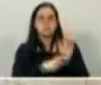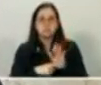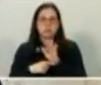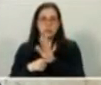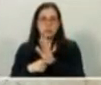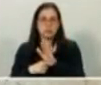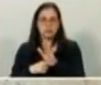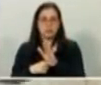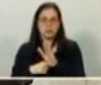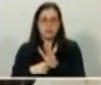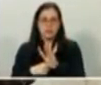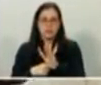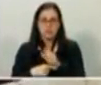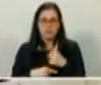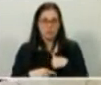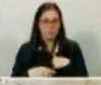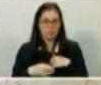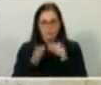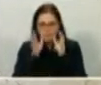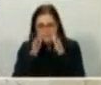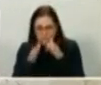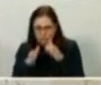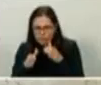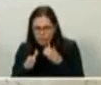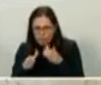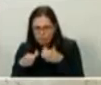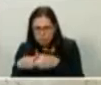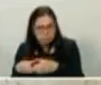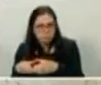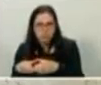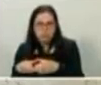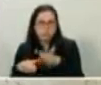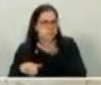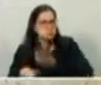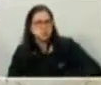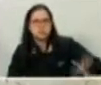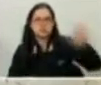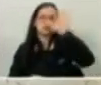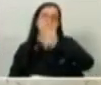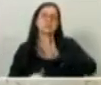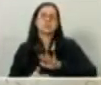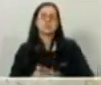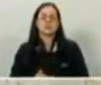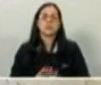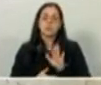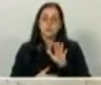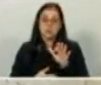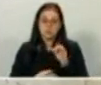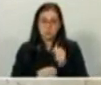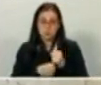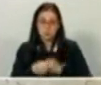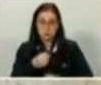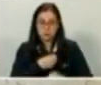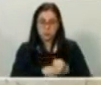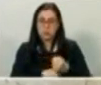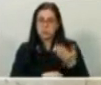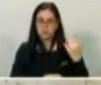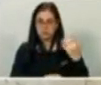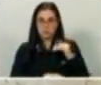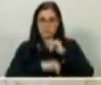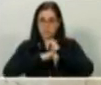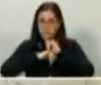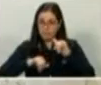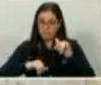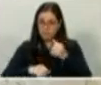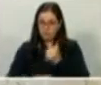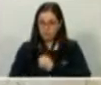e não apenas da região A, da região B. Mas, nós, ano passado, só no ano passado, eu queria deixar esse número para os